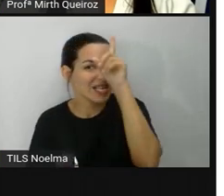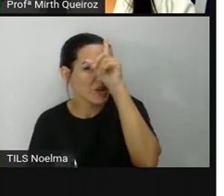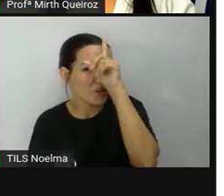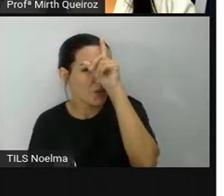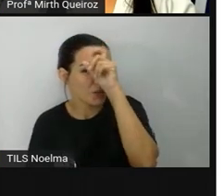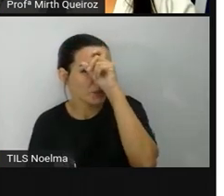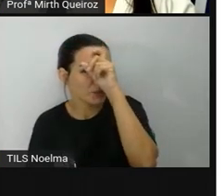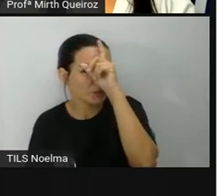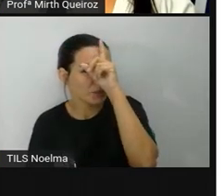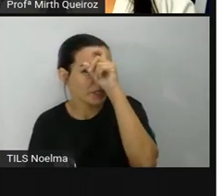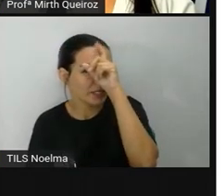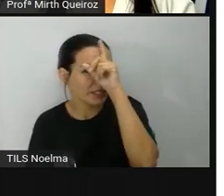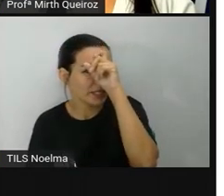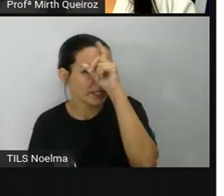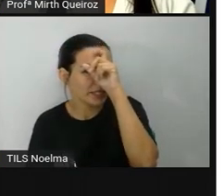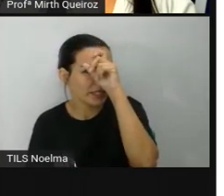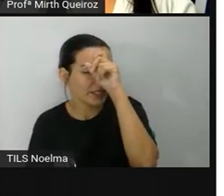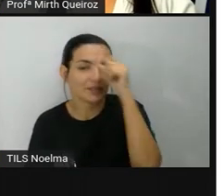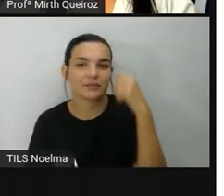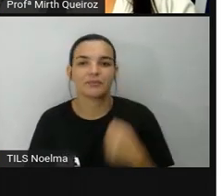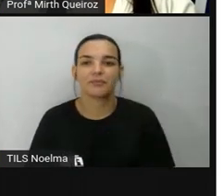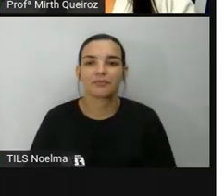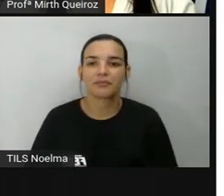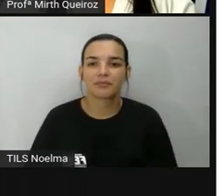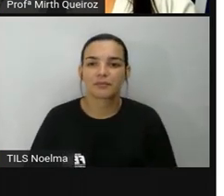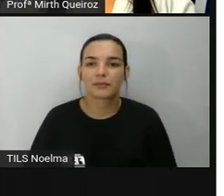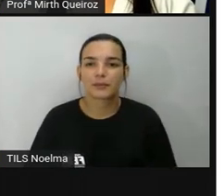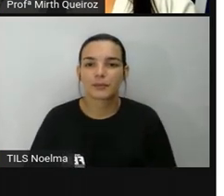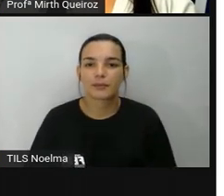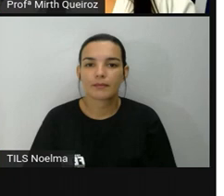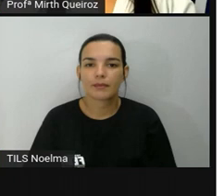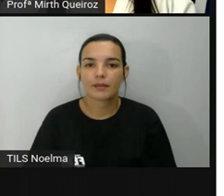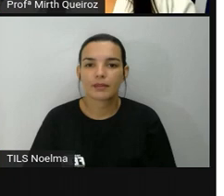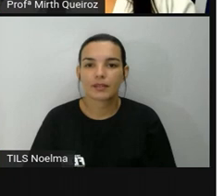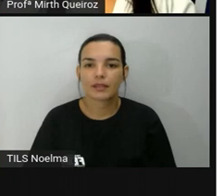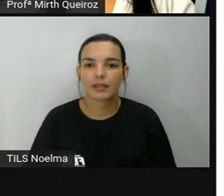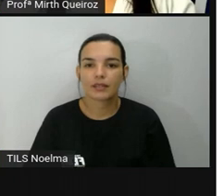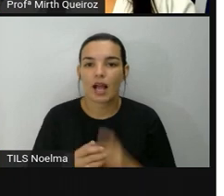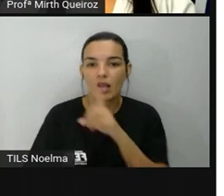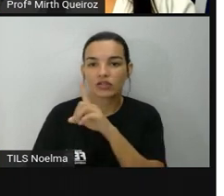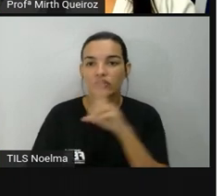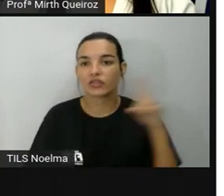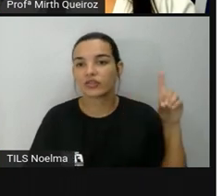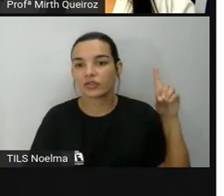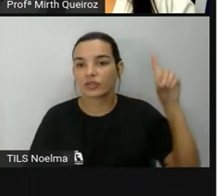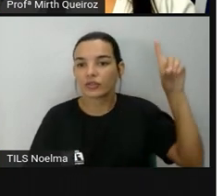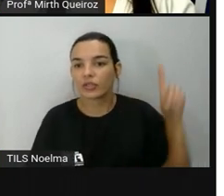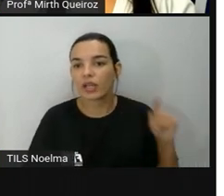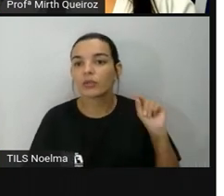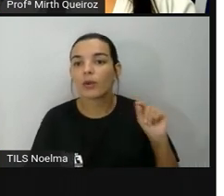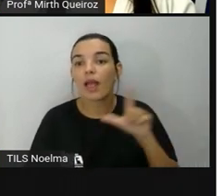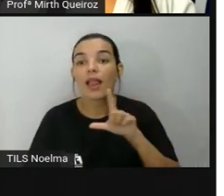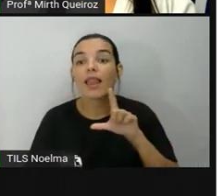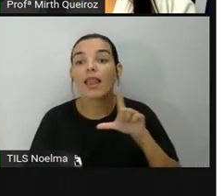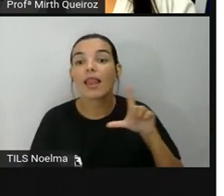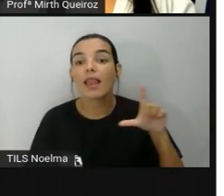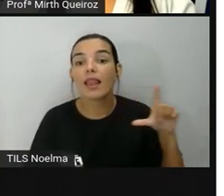O hospital aqui vai ser norte. Aqui, a nossa direita vai ser o quê, então?